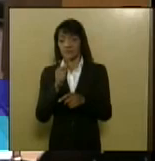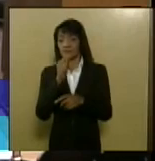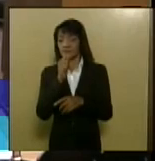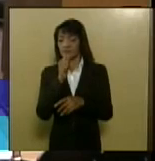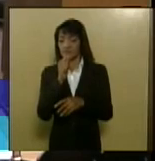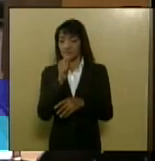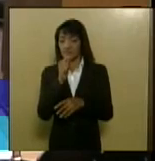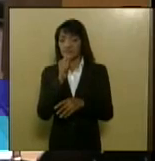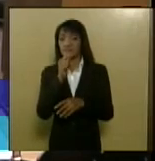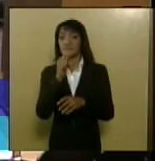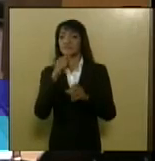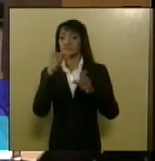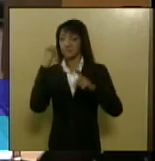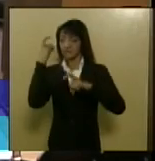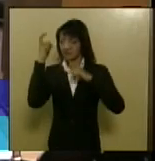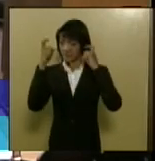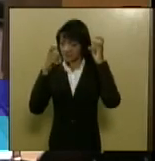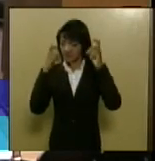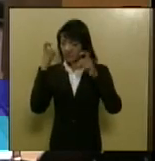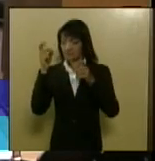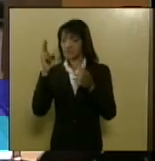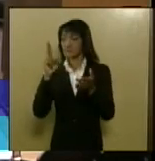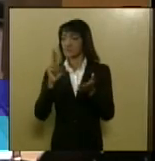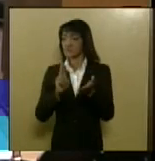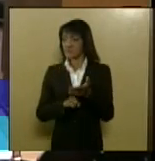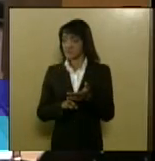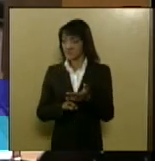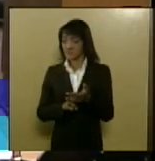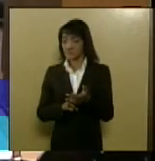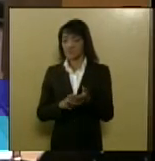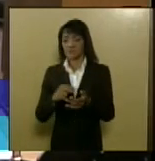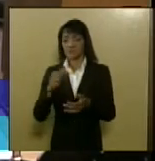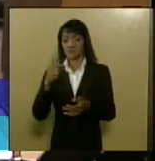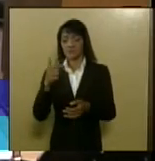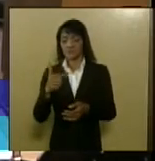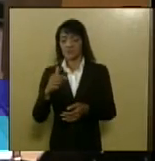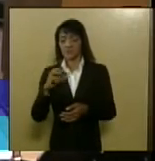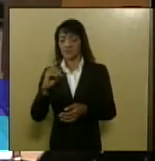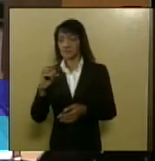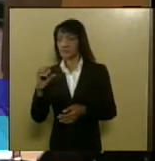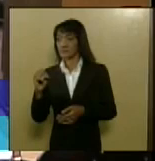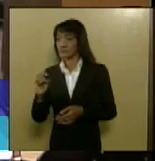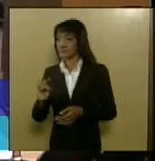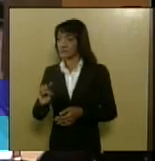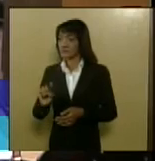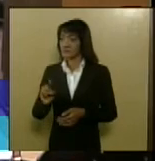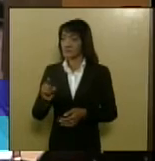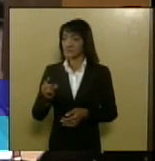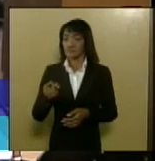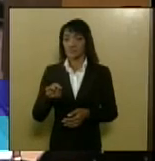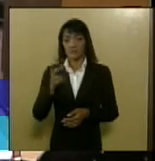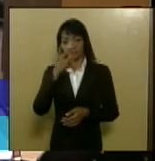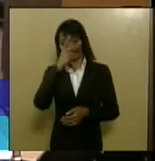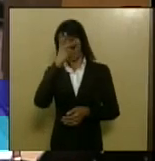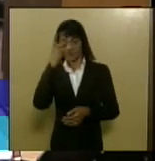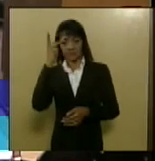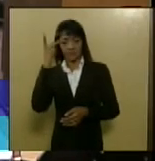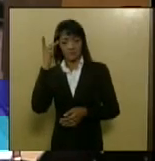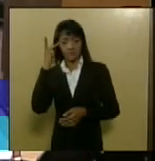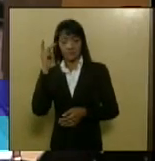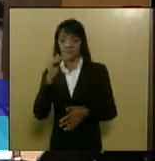muita preocupação tendo em vista que 200 mil pessoas morrem por ano